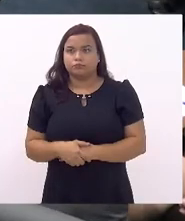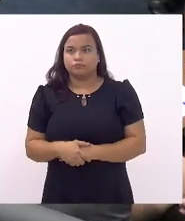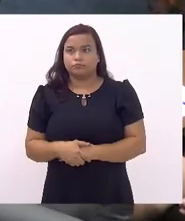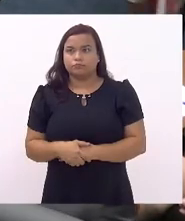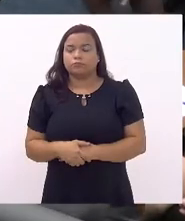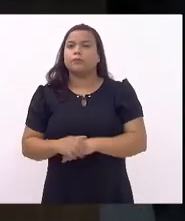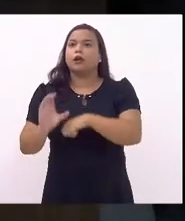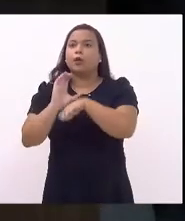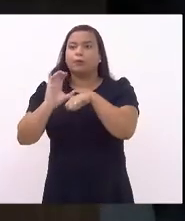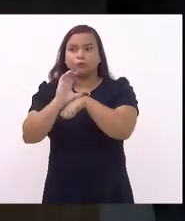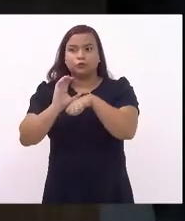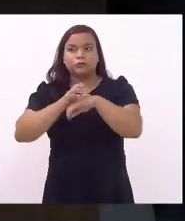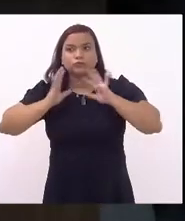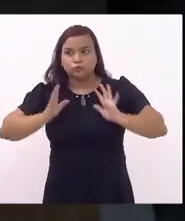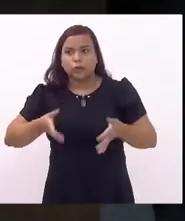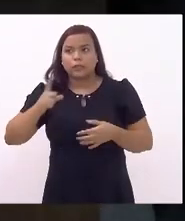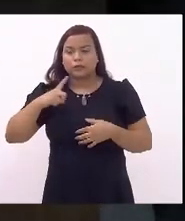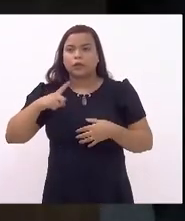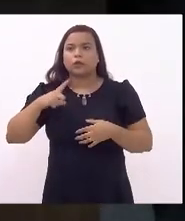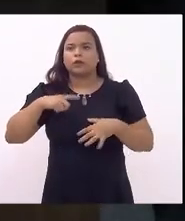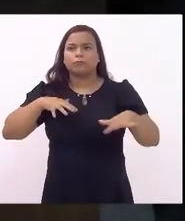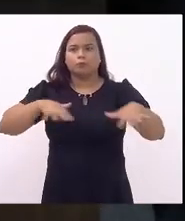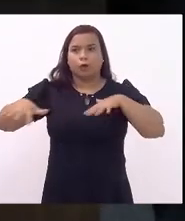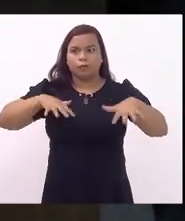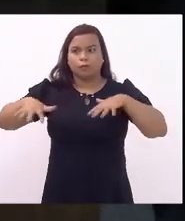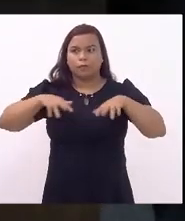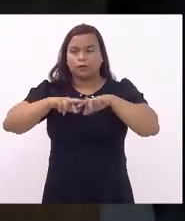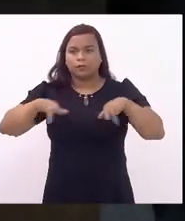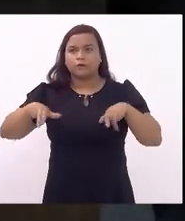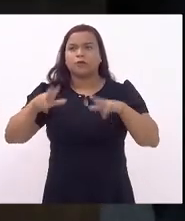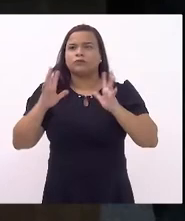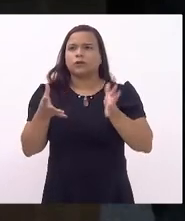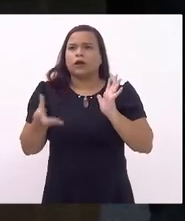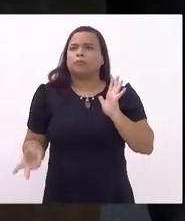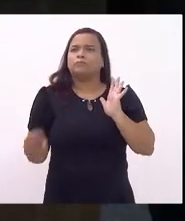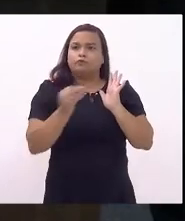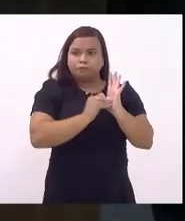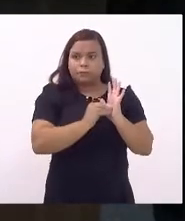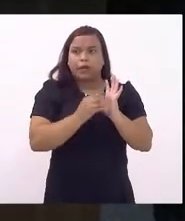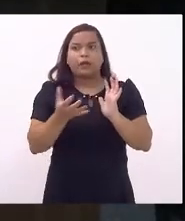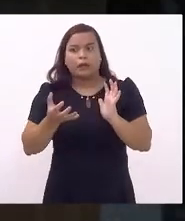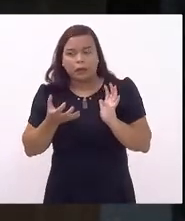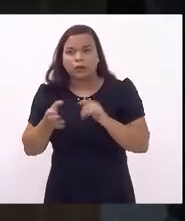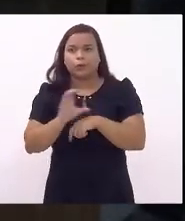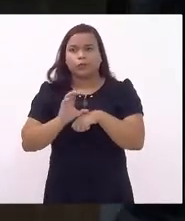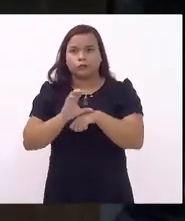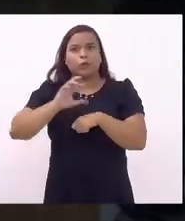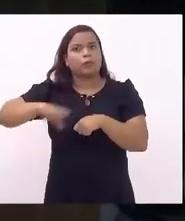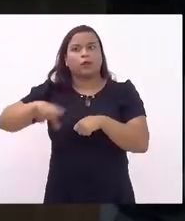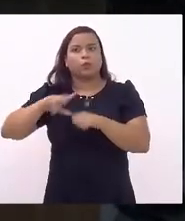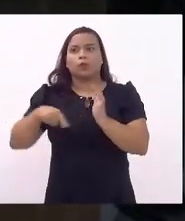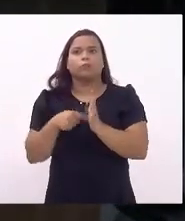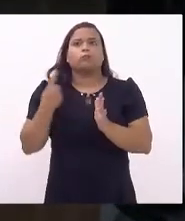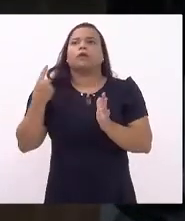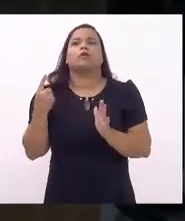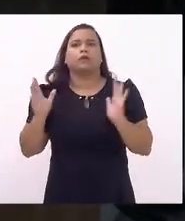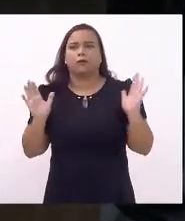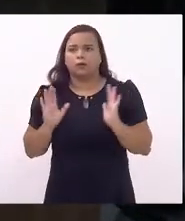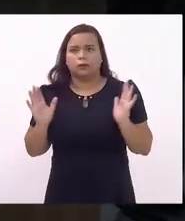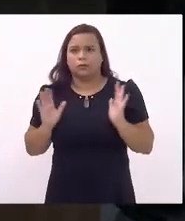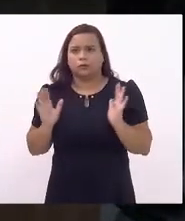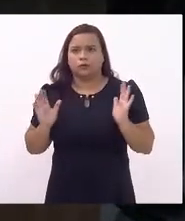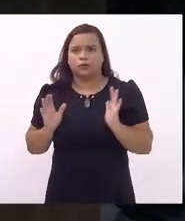a Constituição, já houve movimento aqui querendo colocar isso, isso já não é a primeira, o primeiro